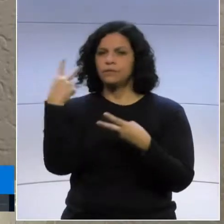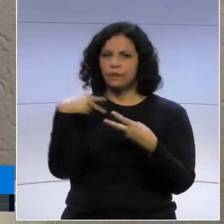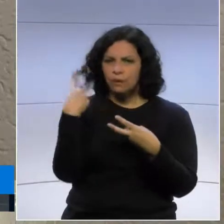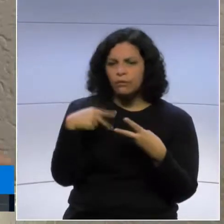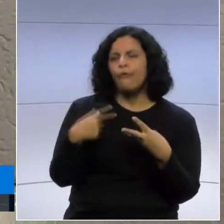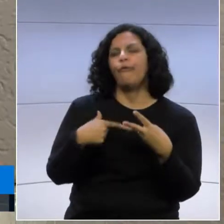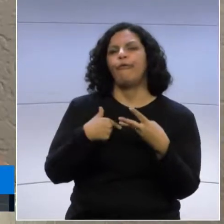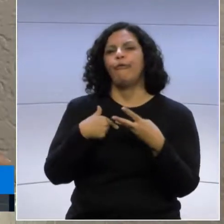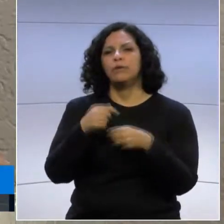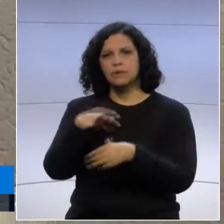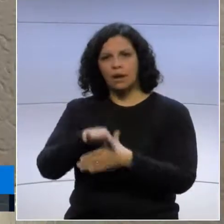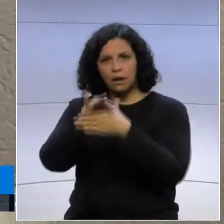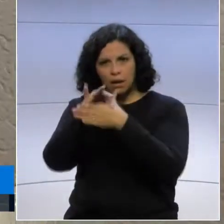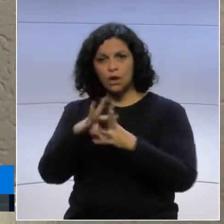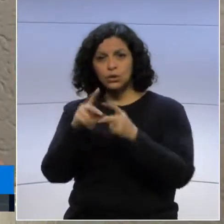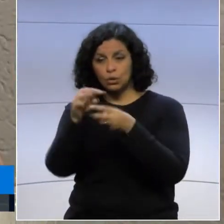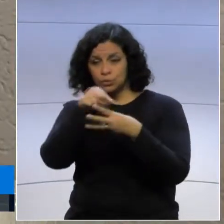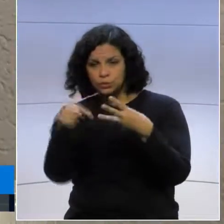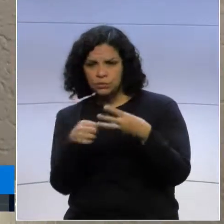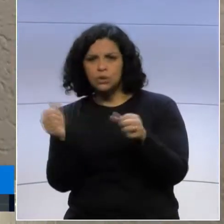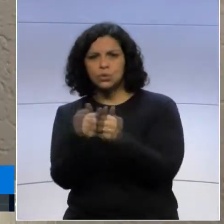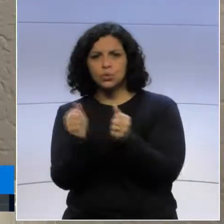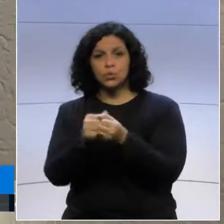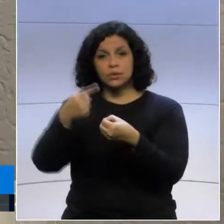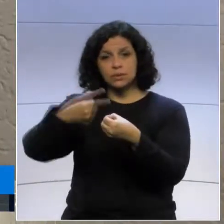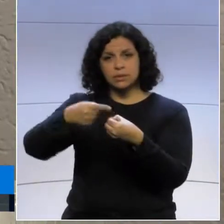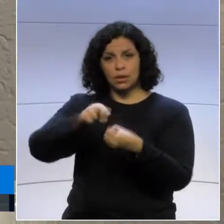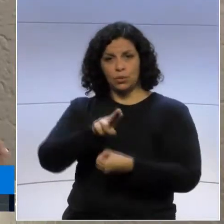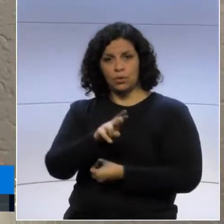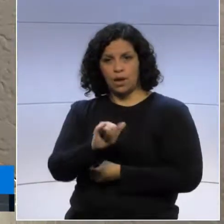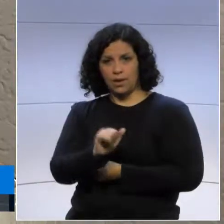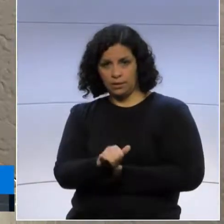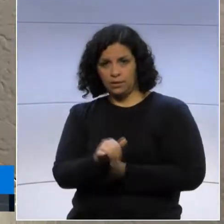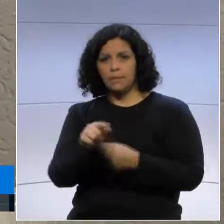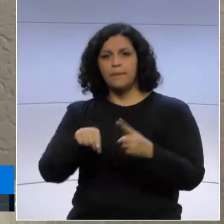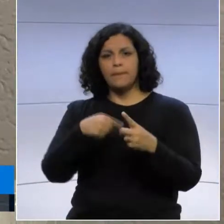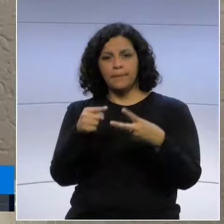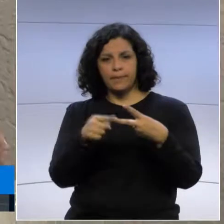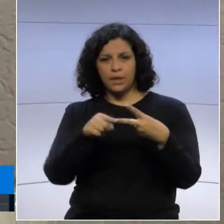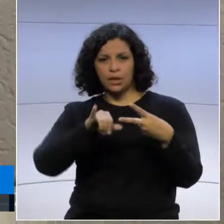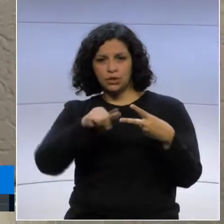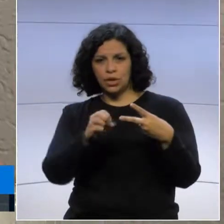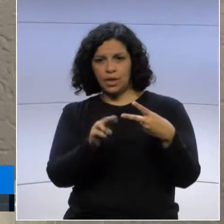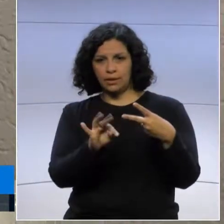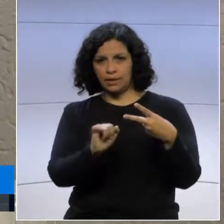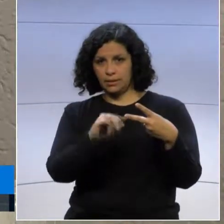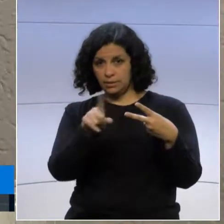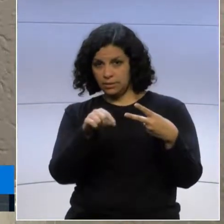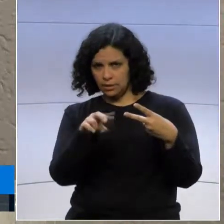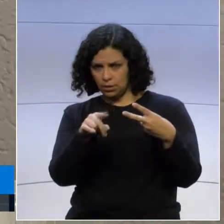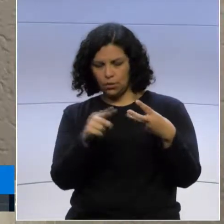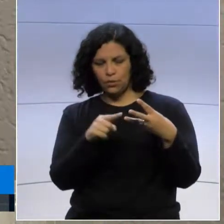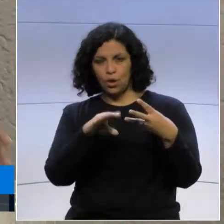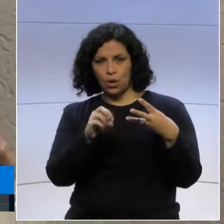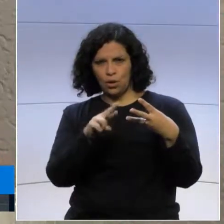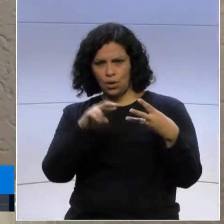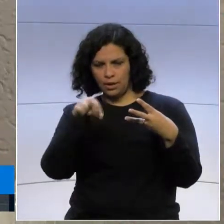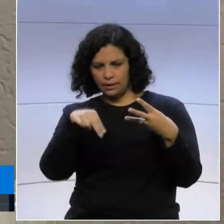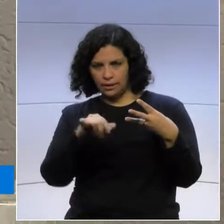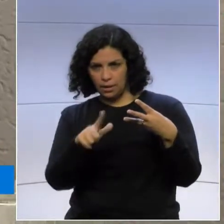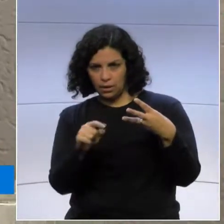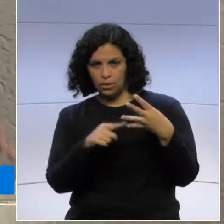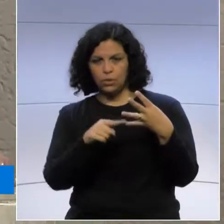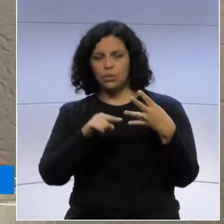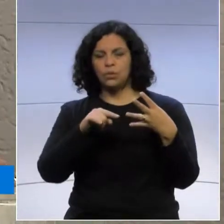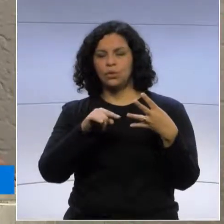e grandes lideranças dos municípios de Juraí, Jataizinho, Cornelio Procópio, Ibiporã, São Jerônimo da Serra,